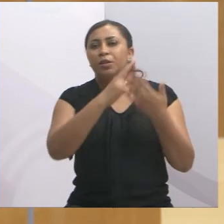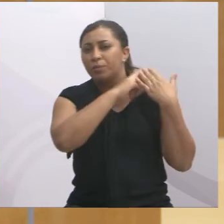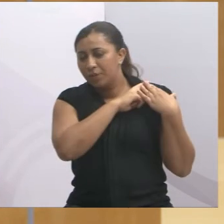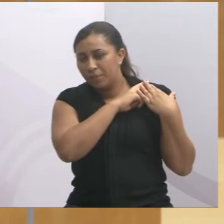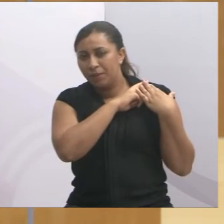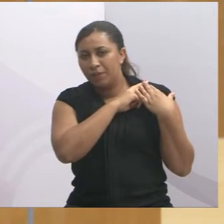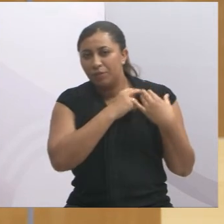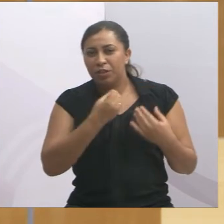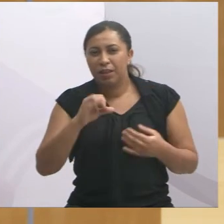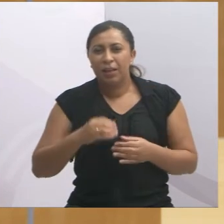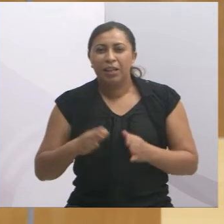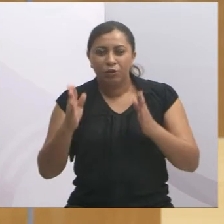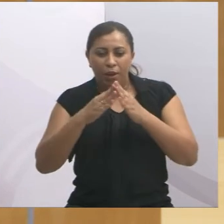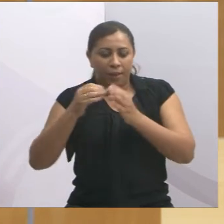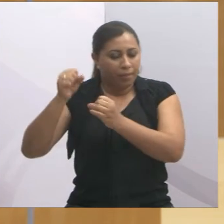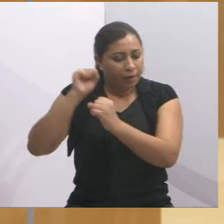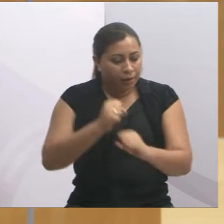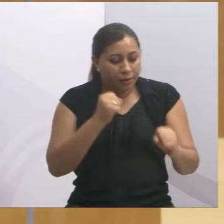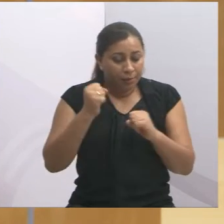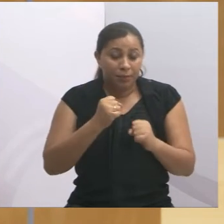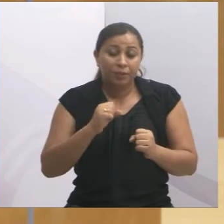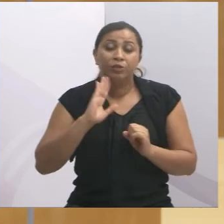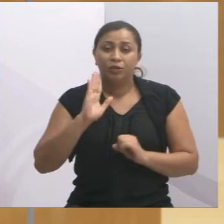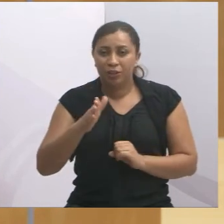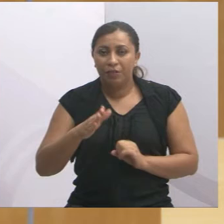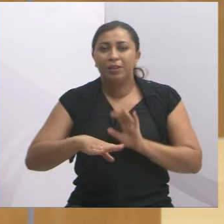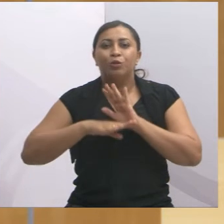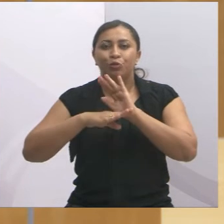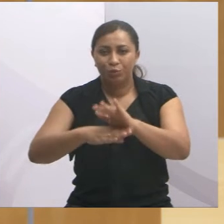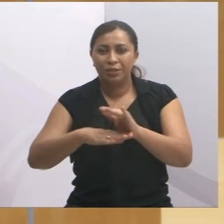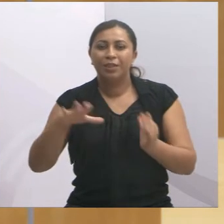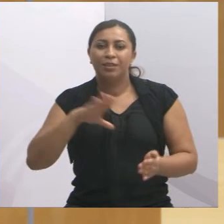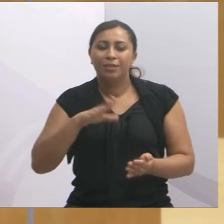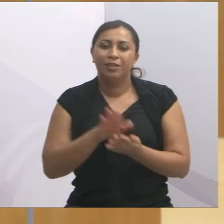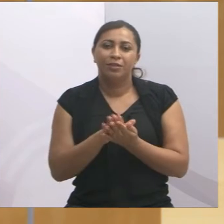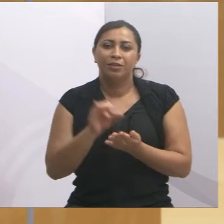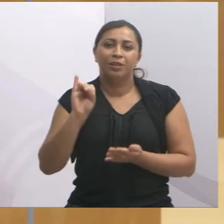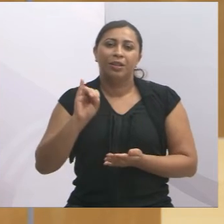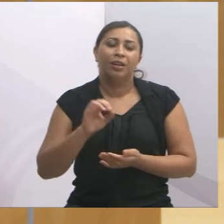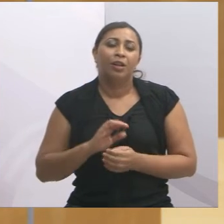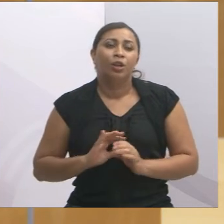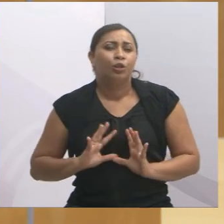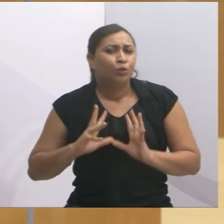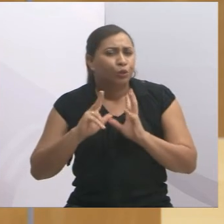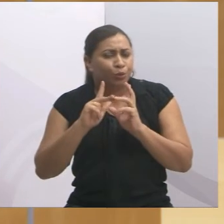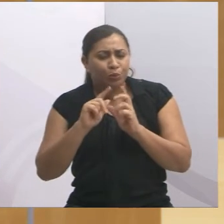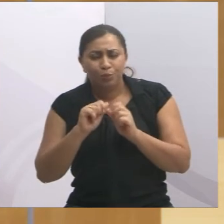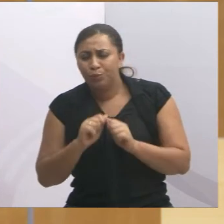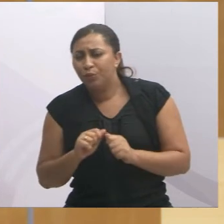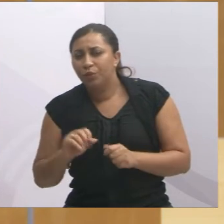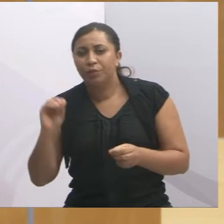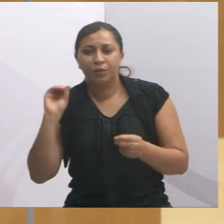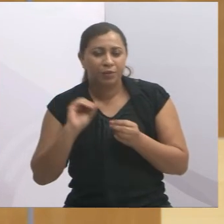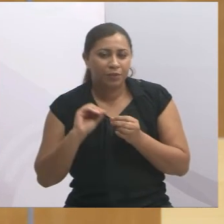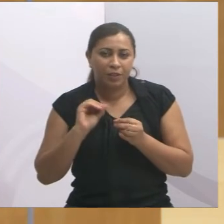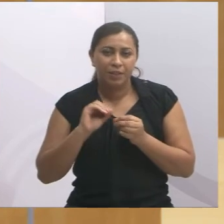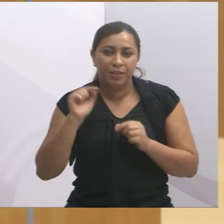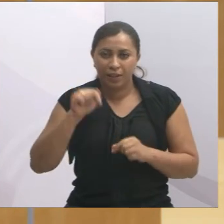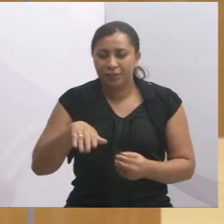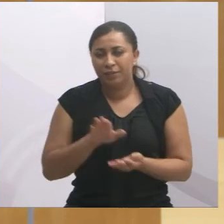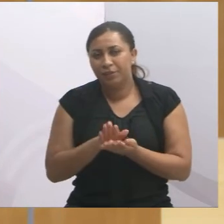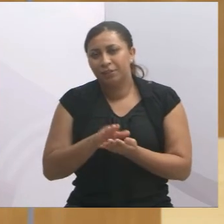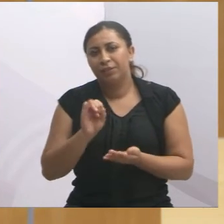sua casa, você já vai estar ajudando na cidade de Jacareí, e eu falo, tudo o que foi feito, tudo o que foi feito nessa